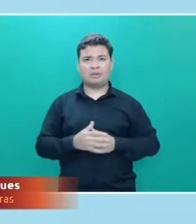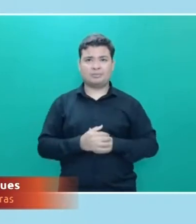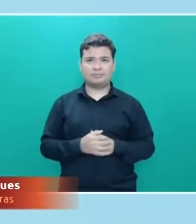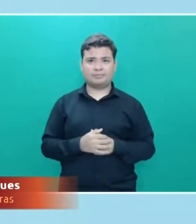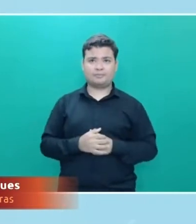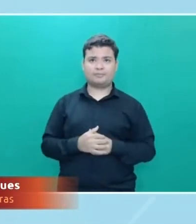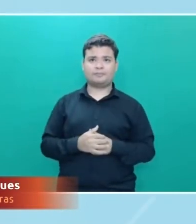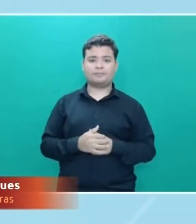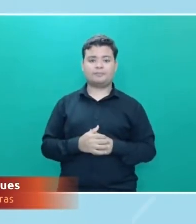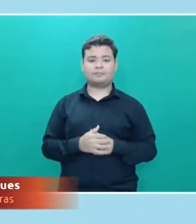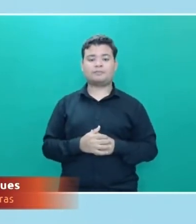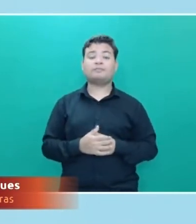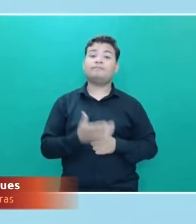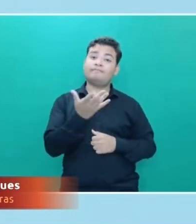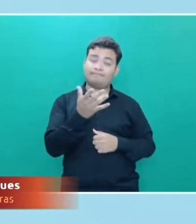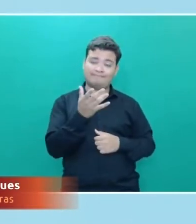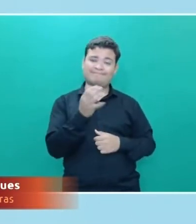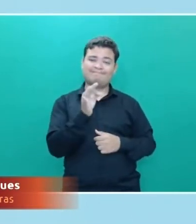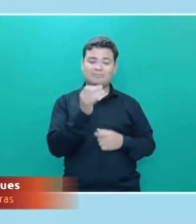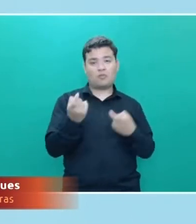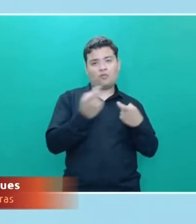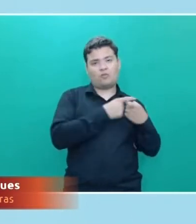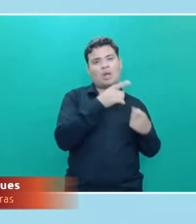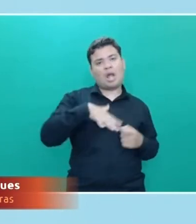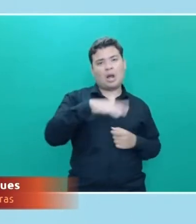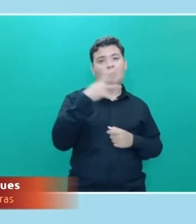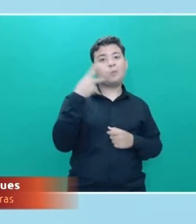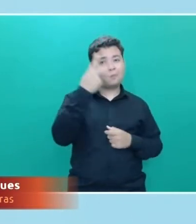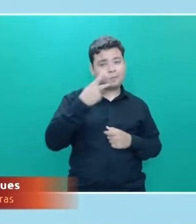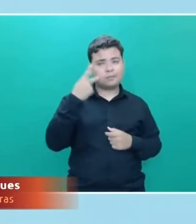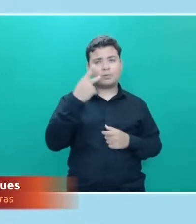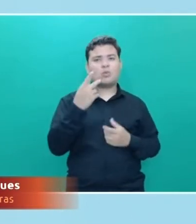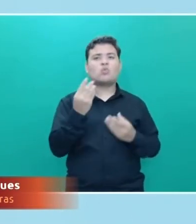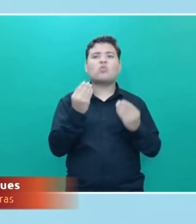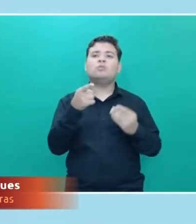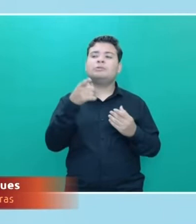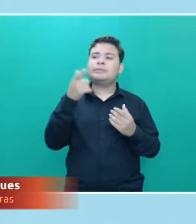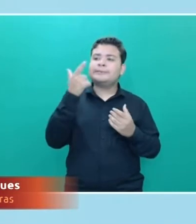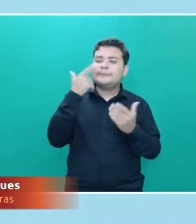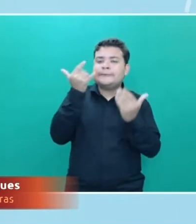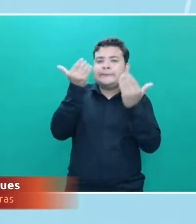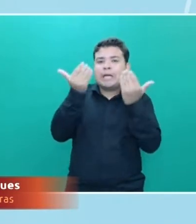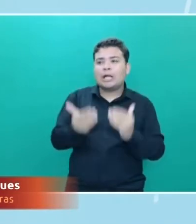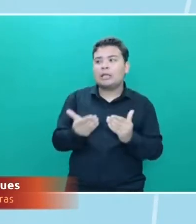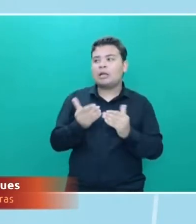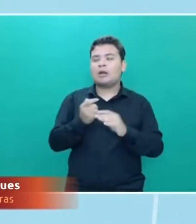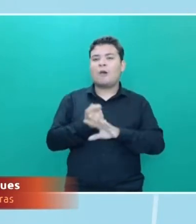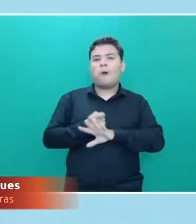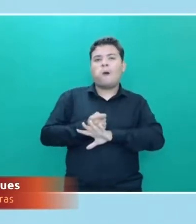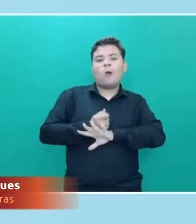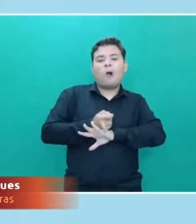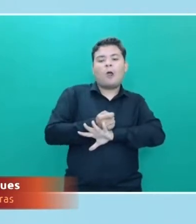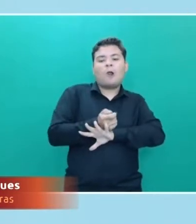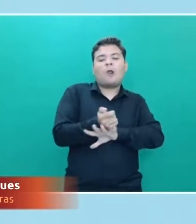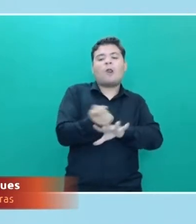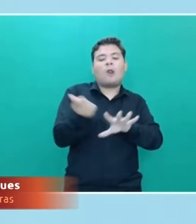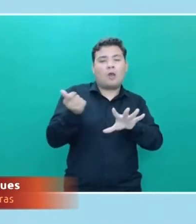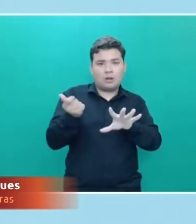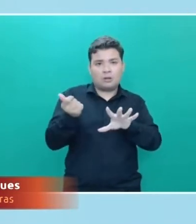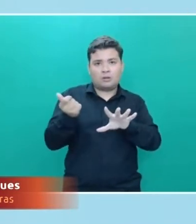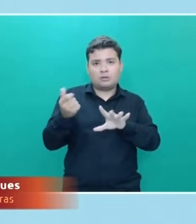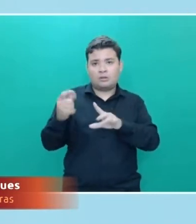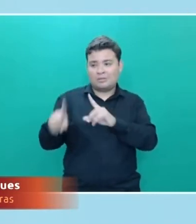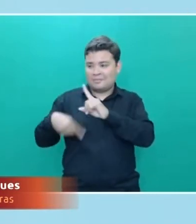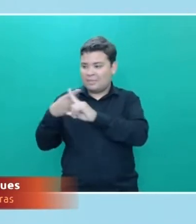mais para a área da política, de que forma que você analisa o uso das fake news e a democracia?